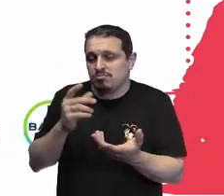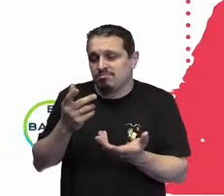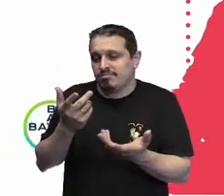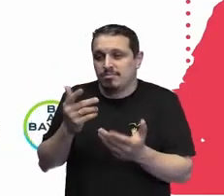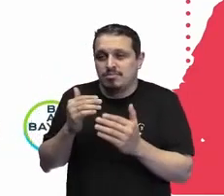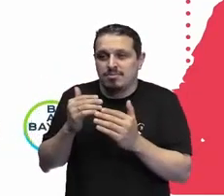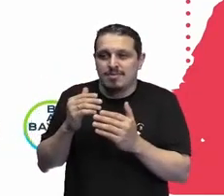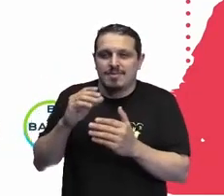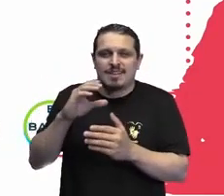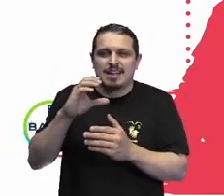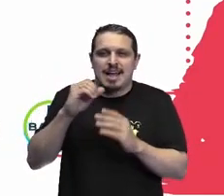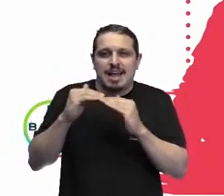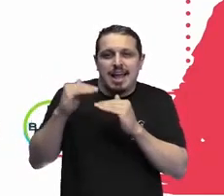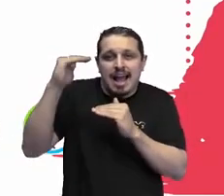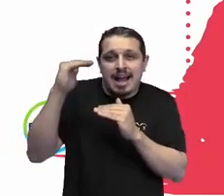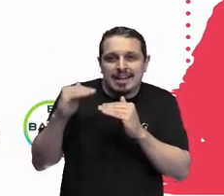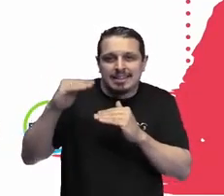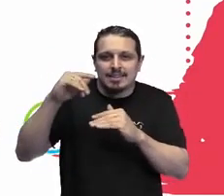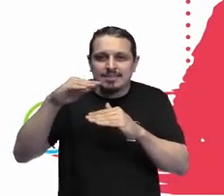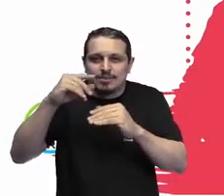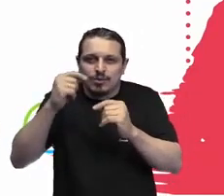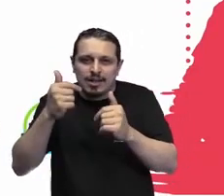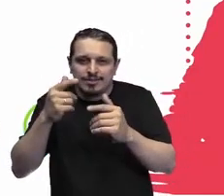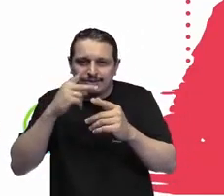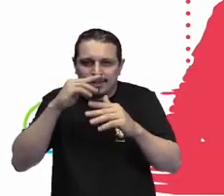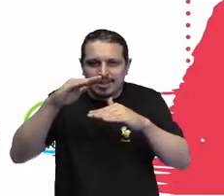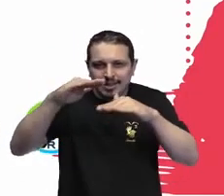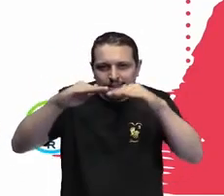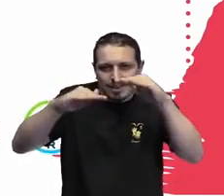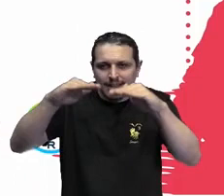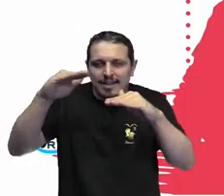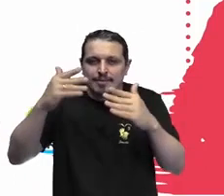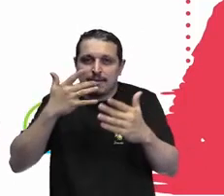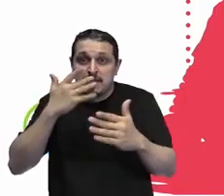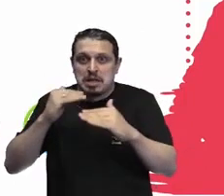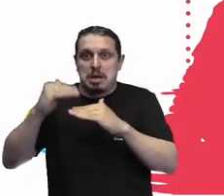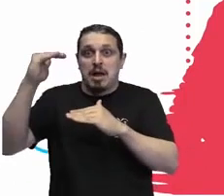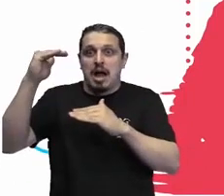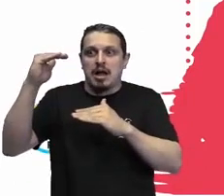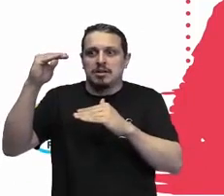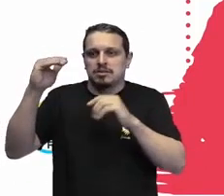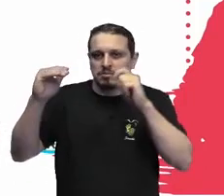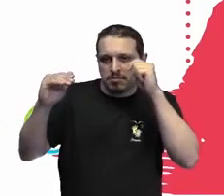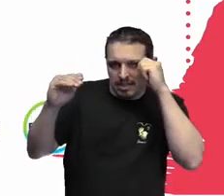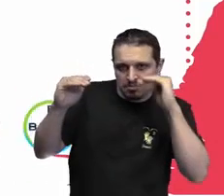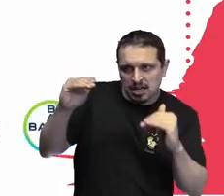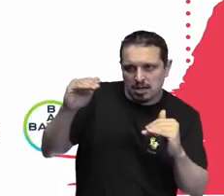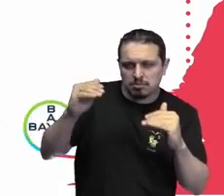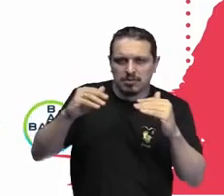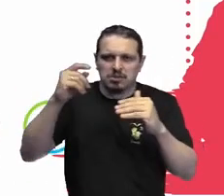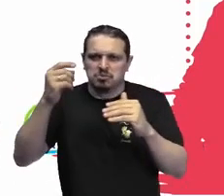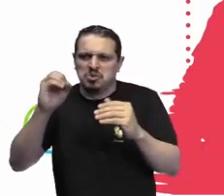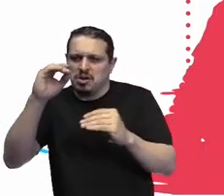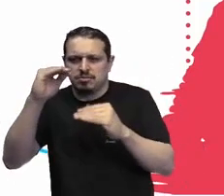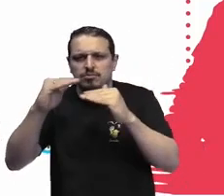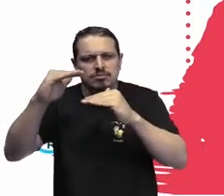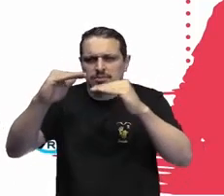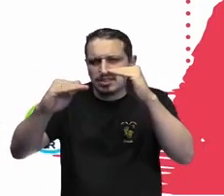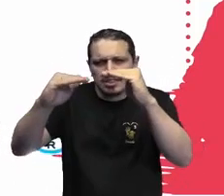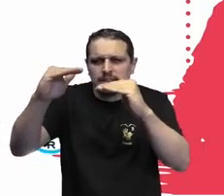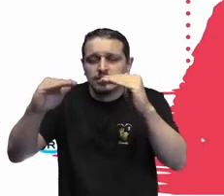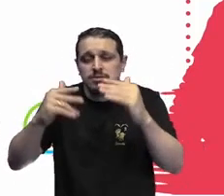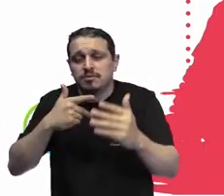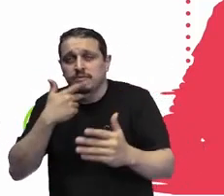não faz sentido dividir a espécie humana em raças, mas socialmente, ainda é importante a gente falar sobre isso, porque a gente,